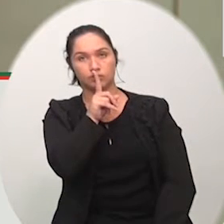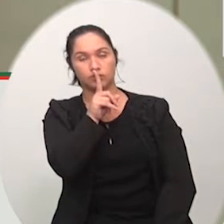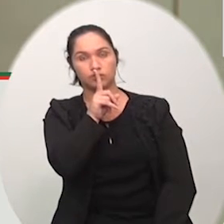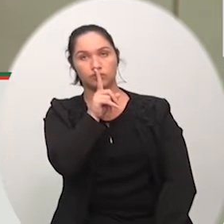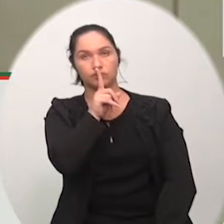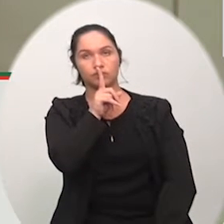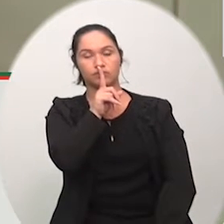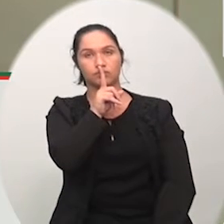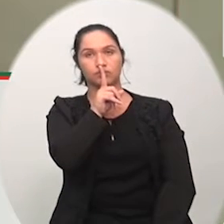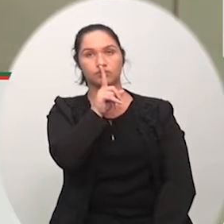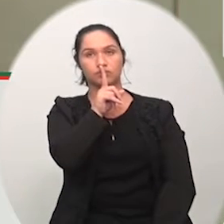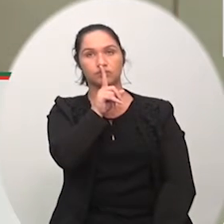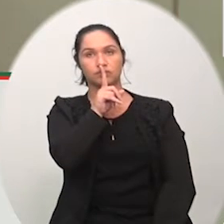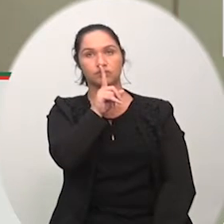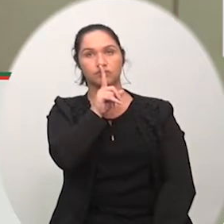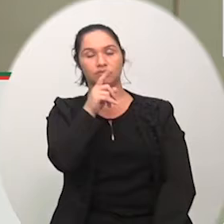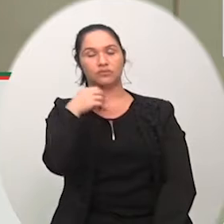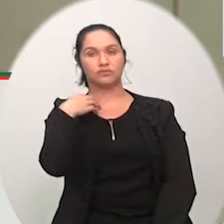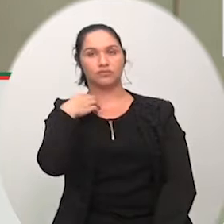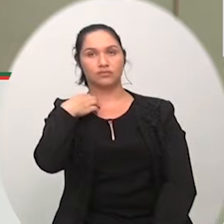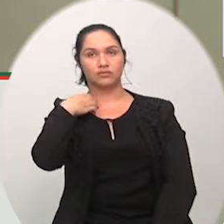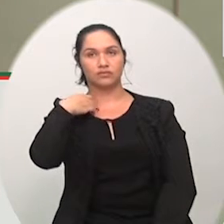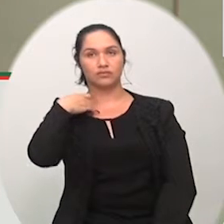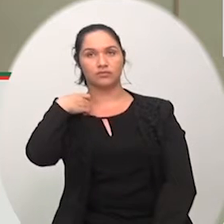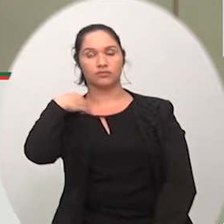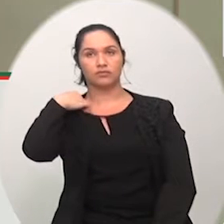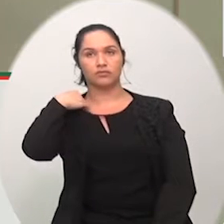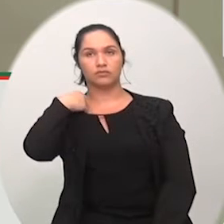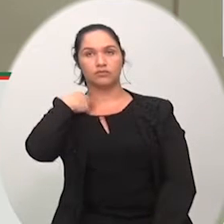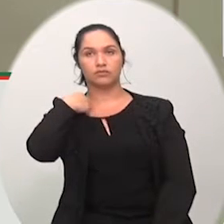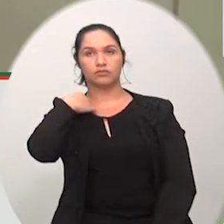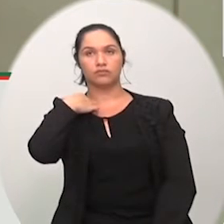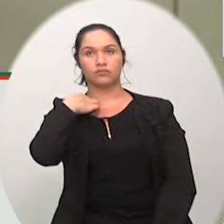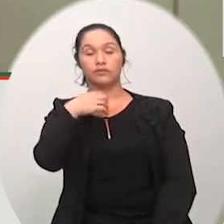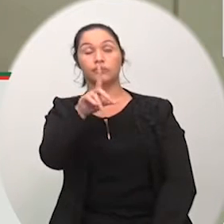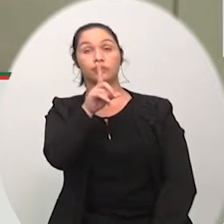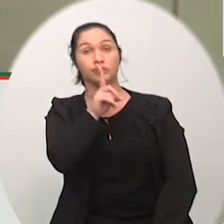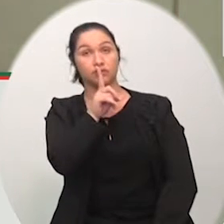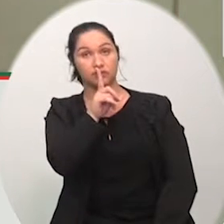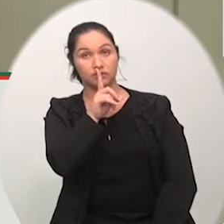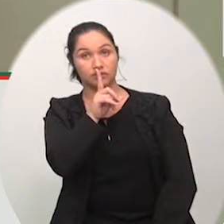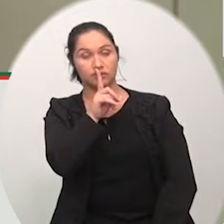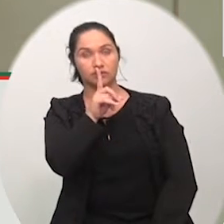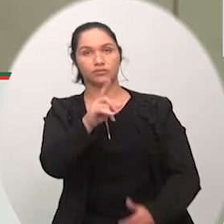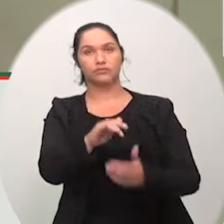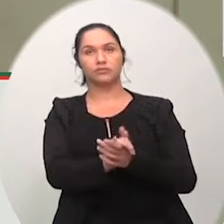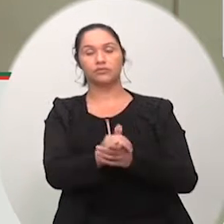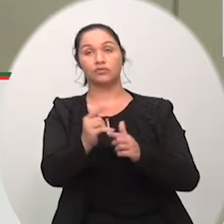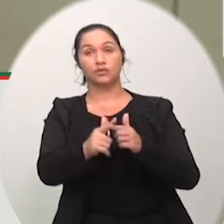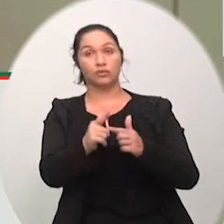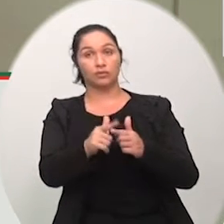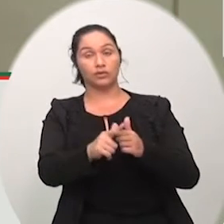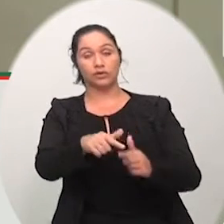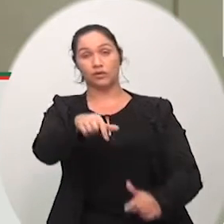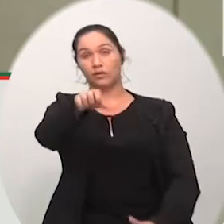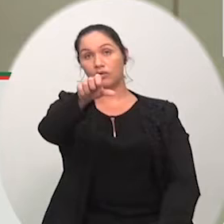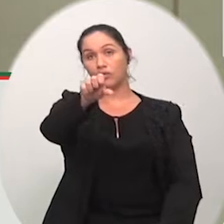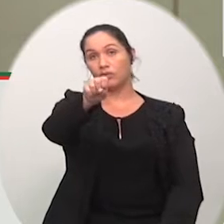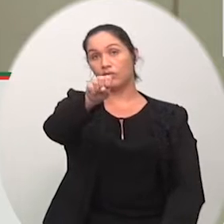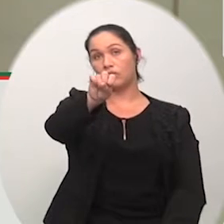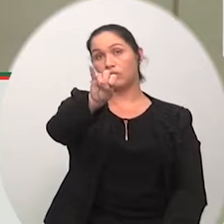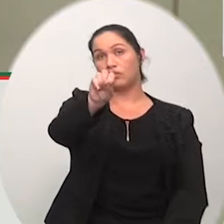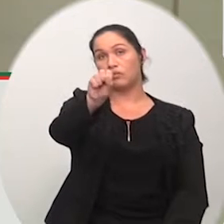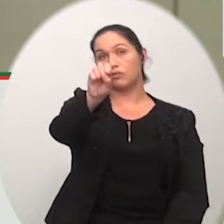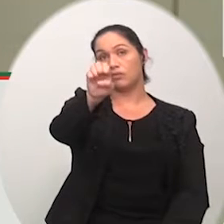ouvimos silêncio perdão não ouvimos uma manifestação do sindicato do CISERP a